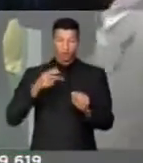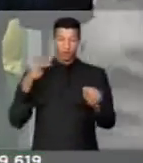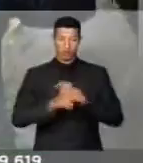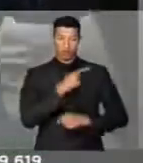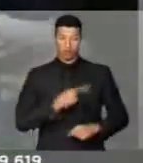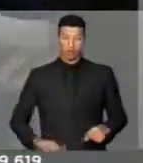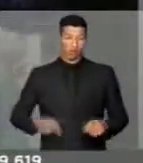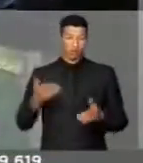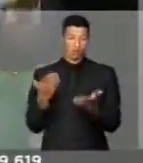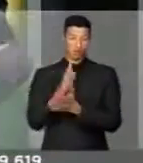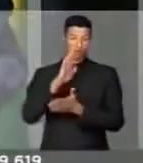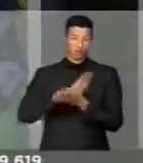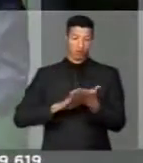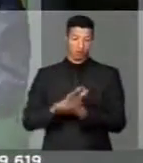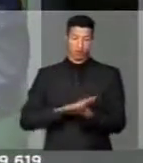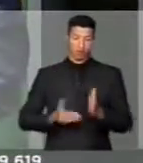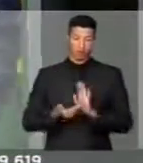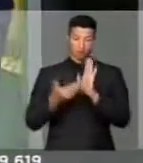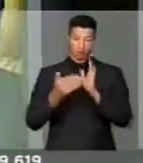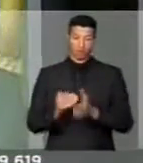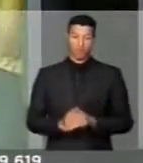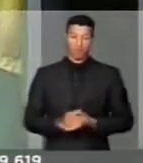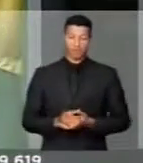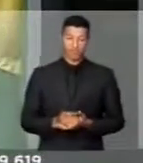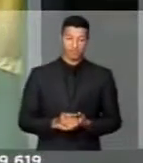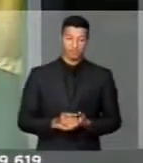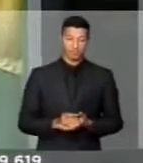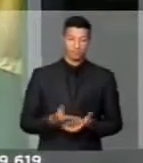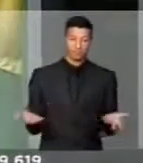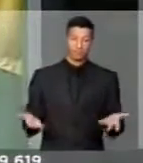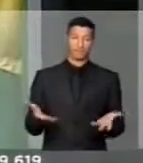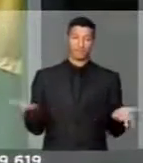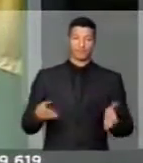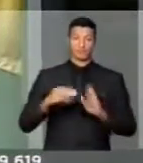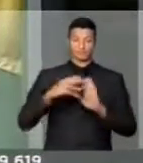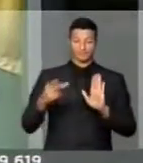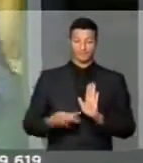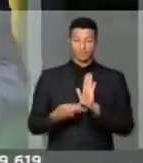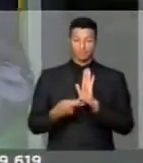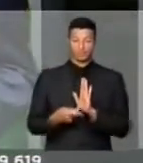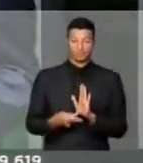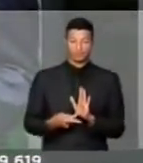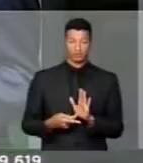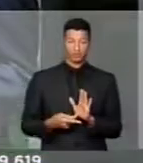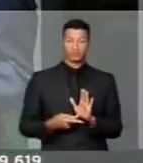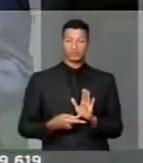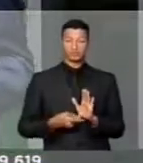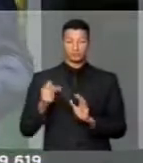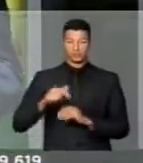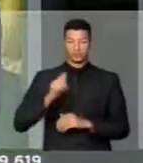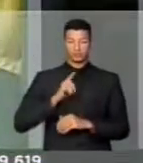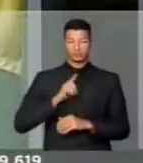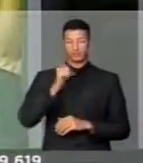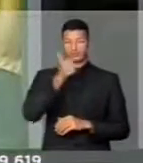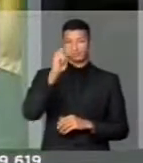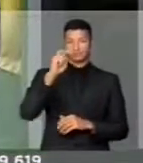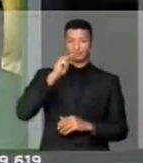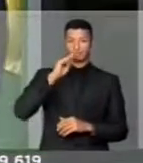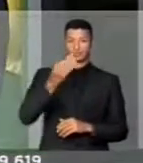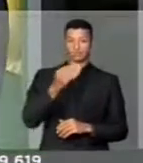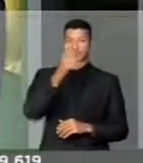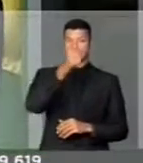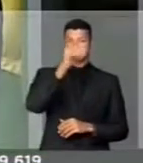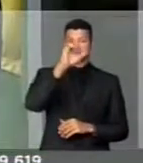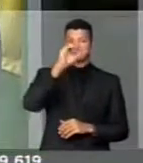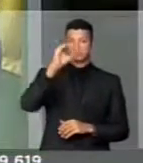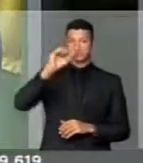impeachment não vai passar desta casa. Ora, senhor presidente, nesta medida provisória, aqui tem 15 bilhões e 100 mil